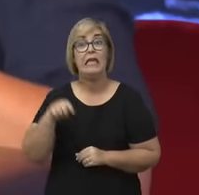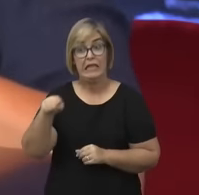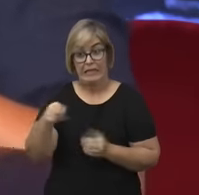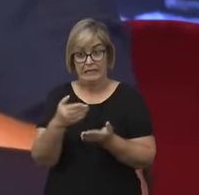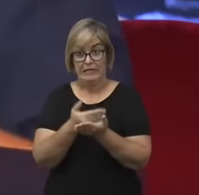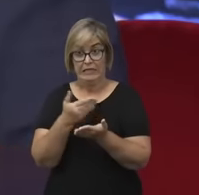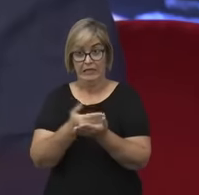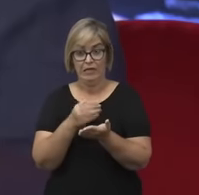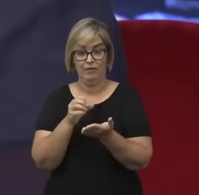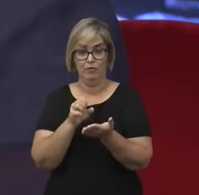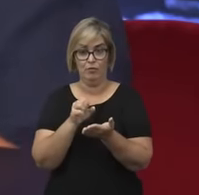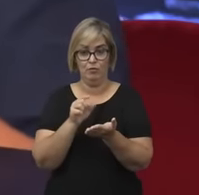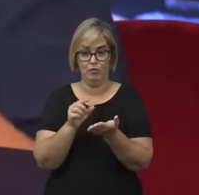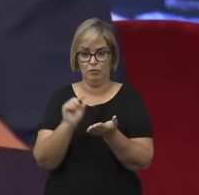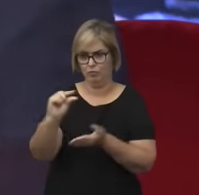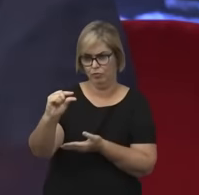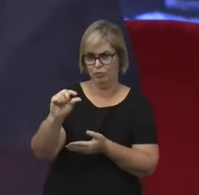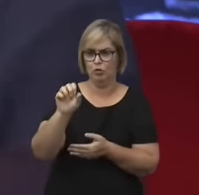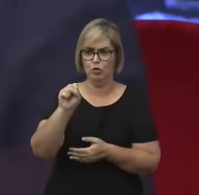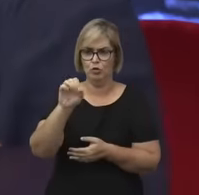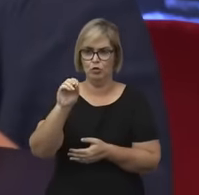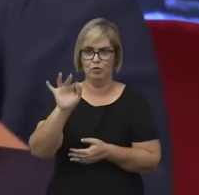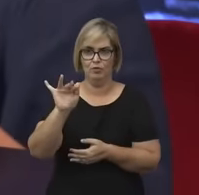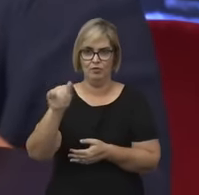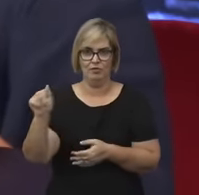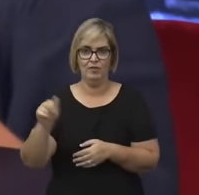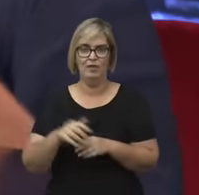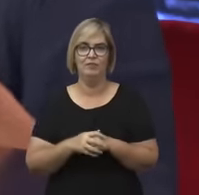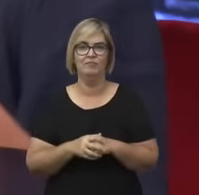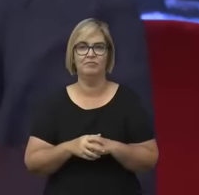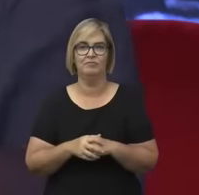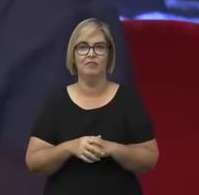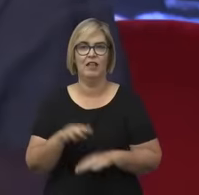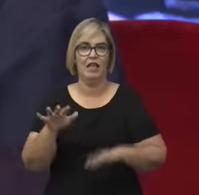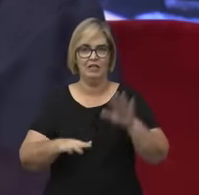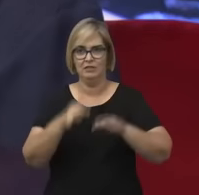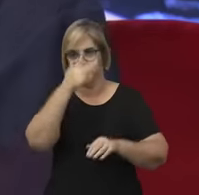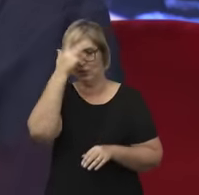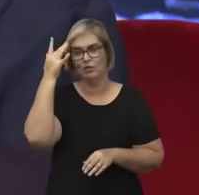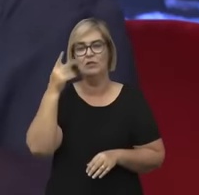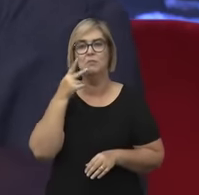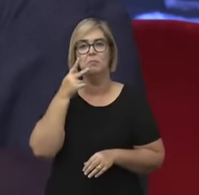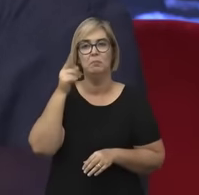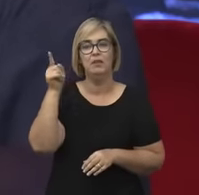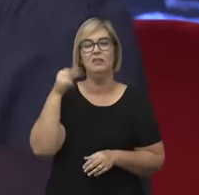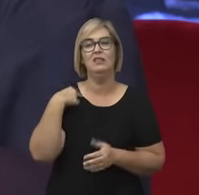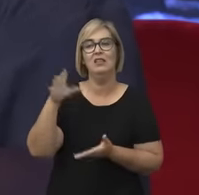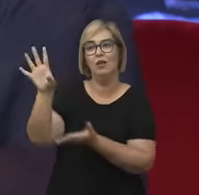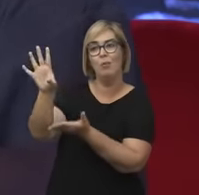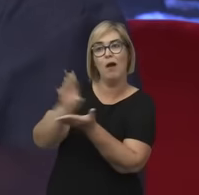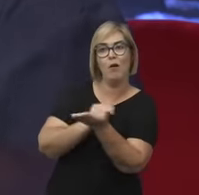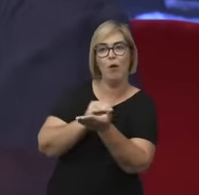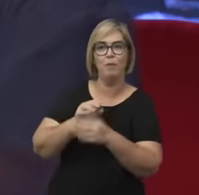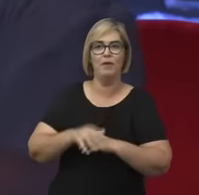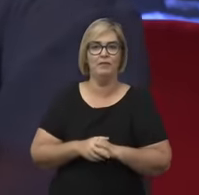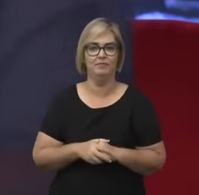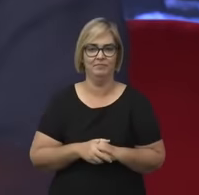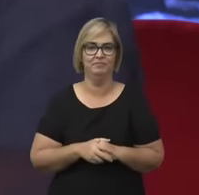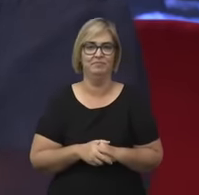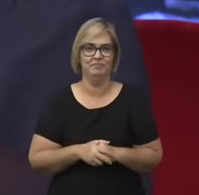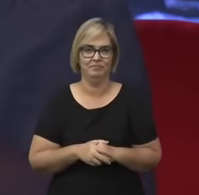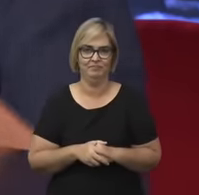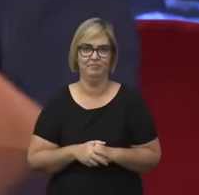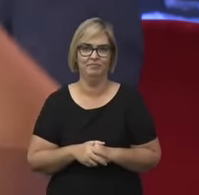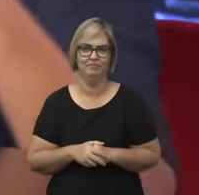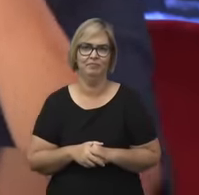anos, considerado um plágio do Poulain de Labar, dessa obra da igualdade entre os sexos. Recentemente, pesquisas